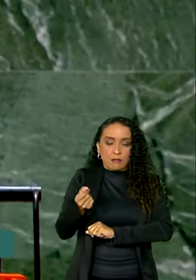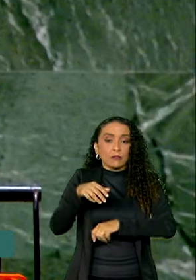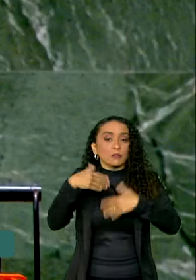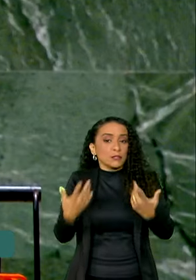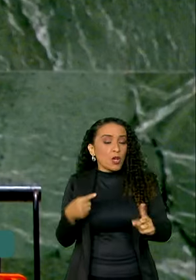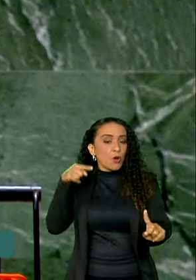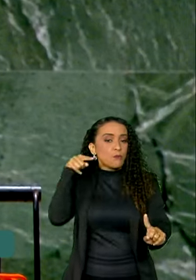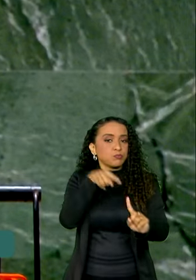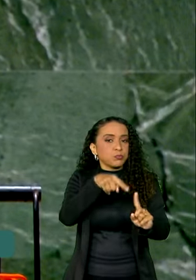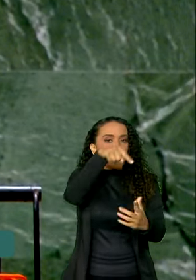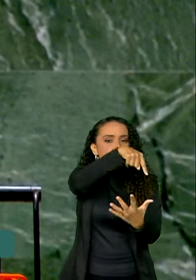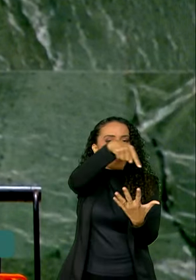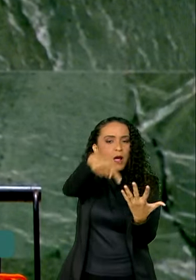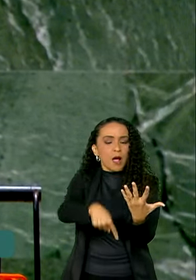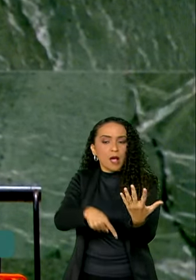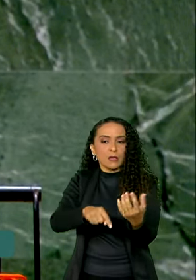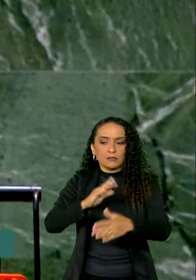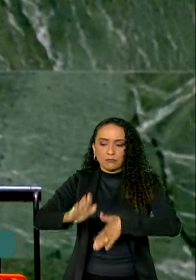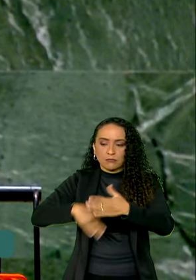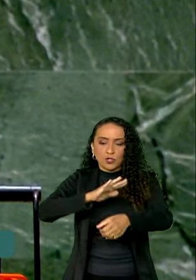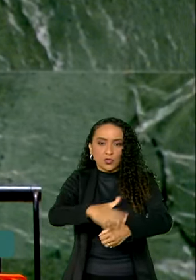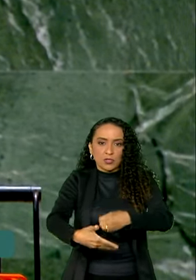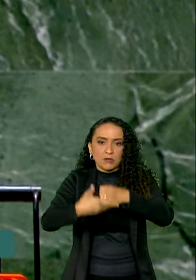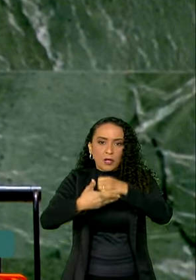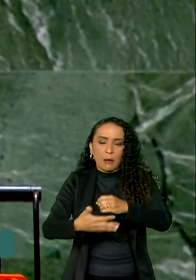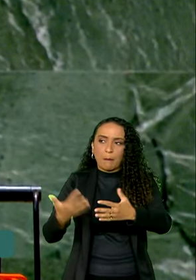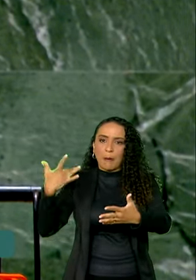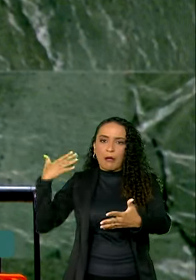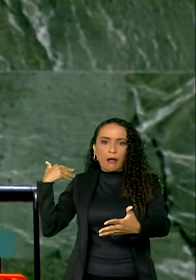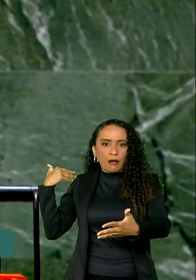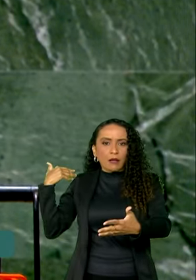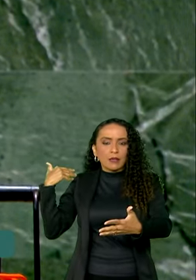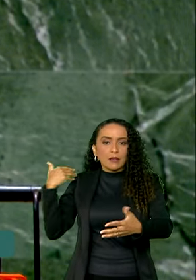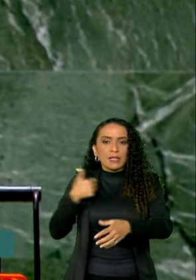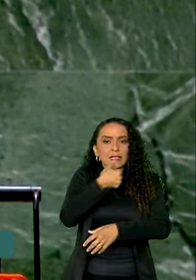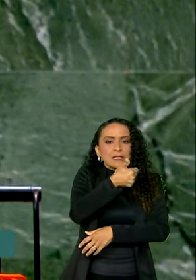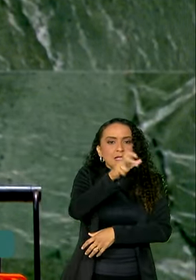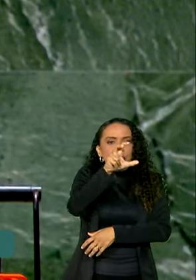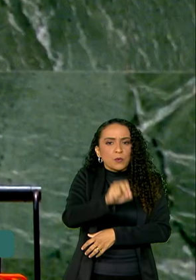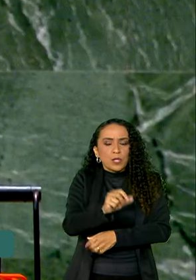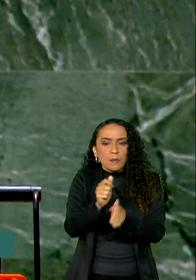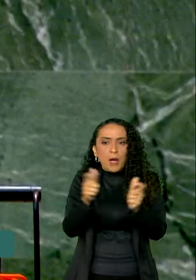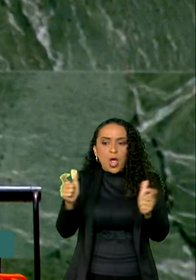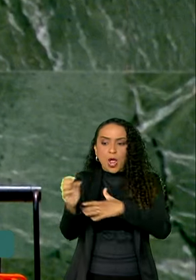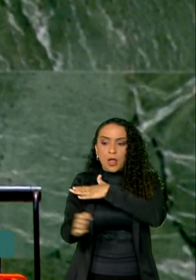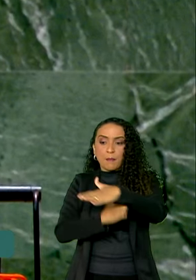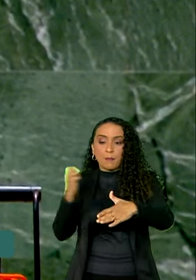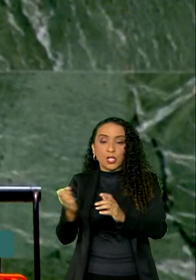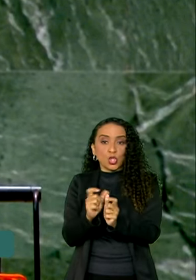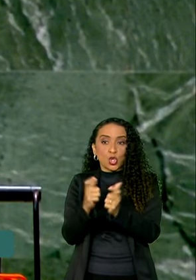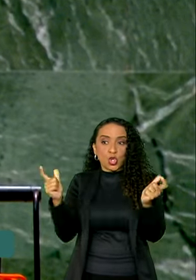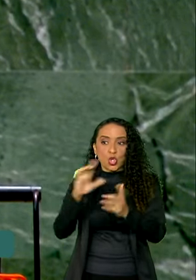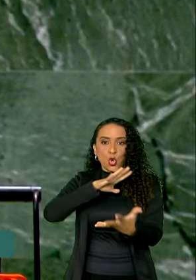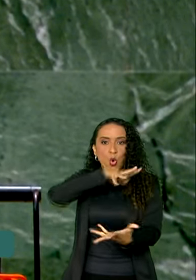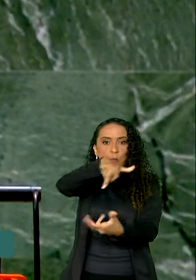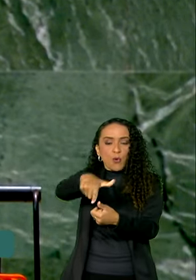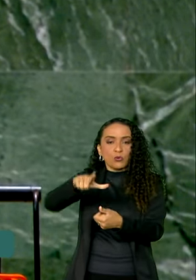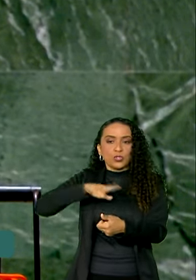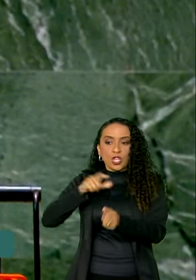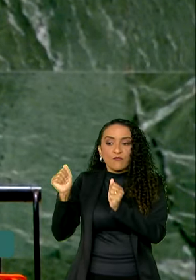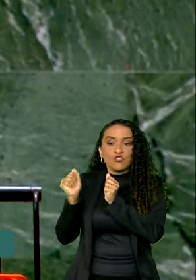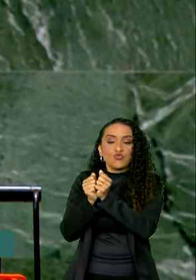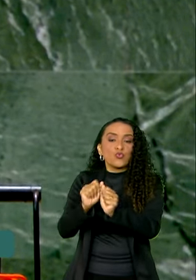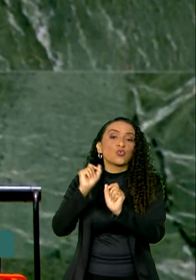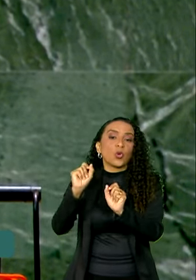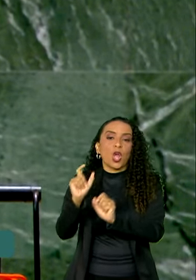objetivos do desenvolvimento sustentável ficam para trás, as 150 maiores empresas do mundo obtiveram juntas